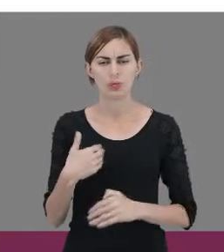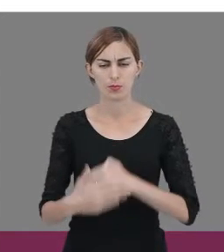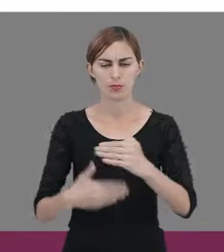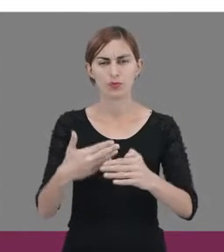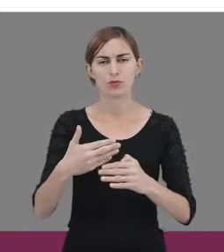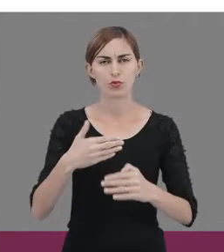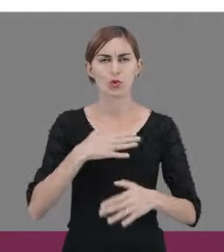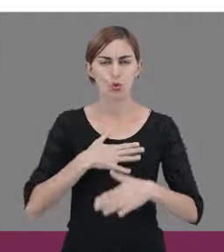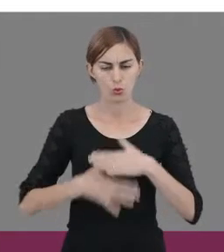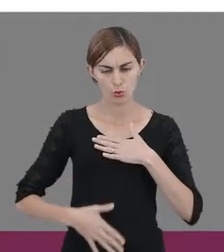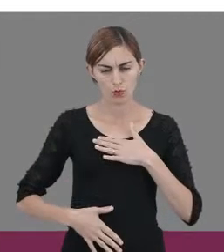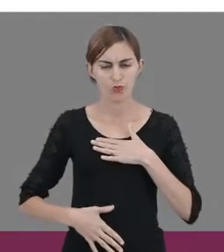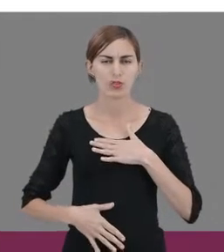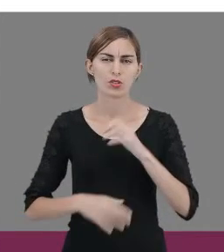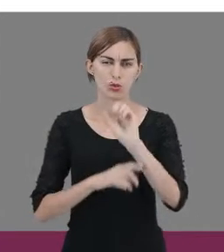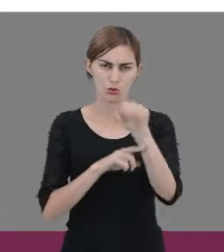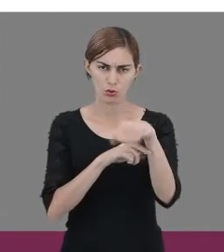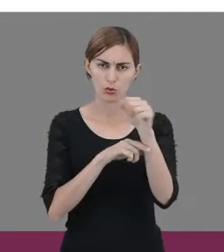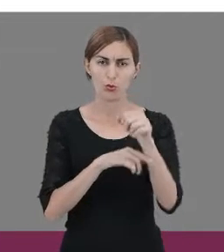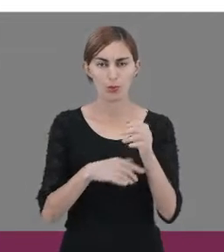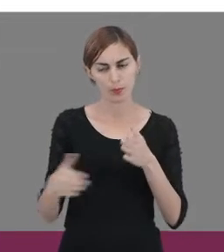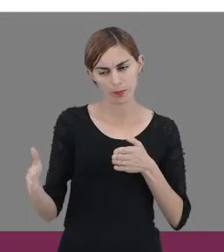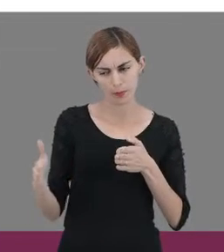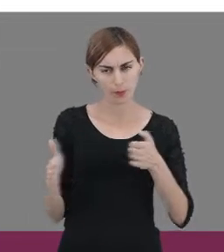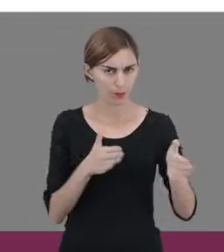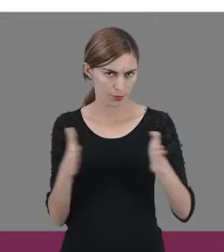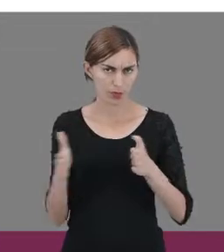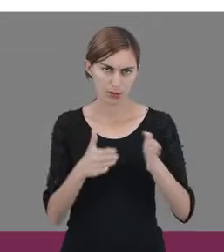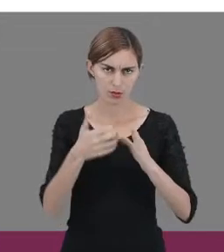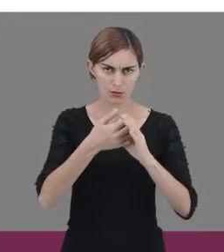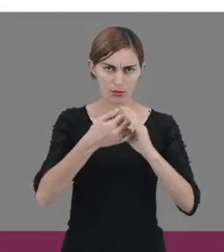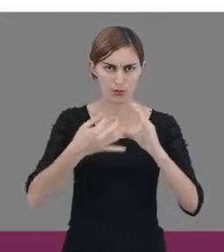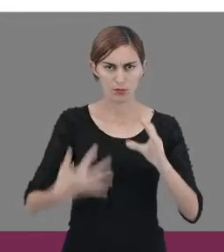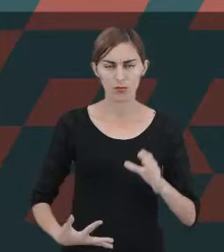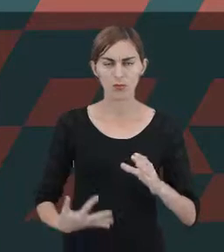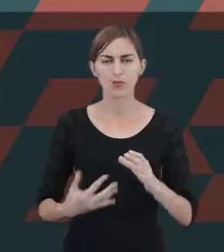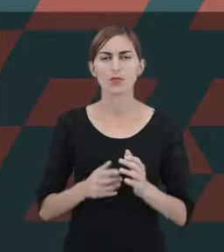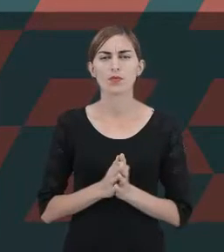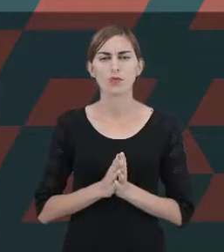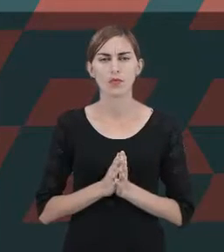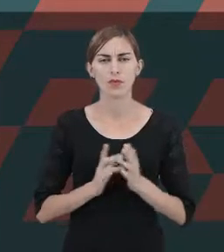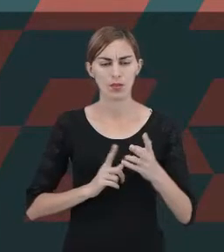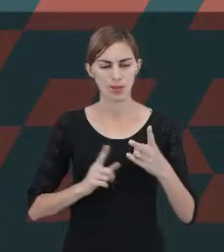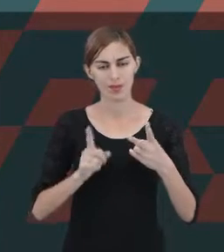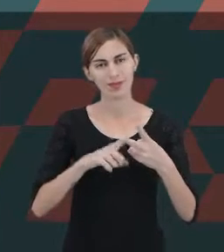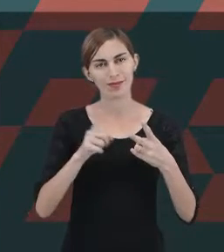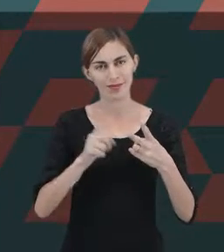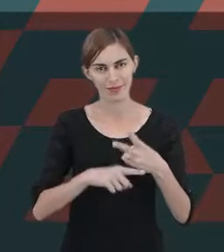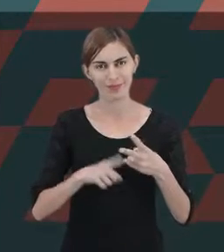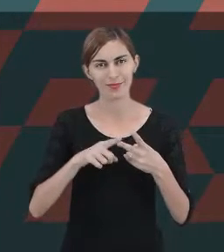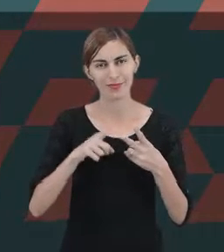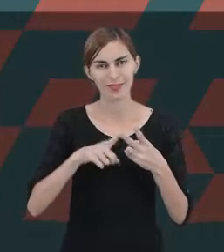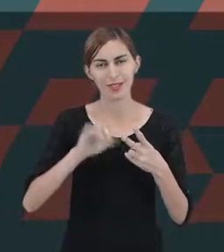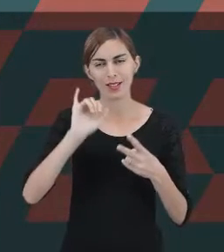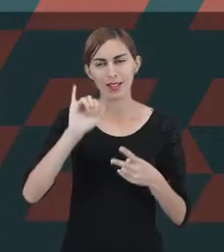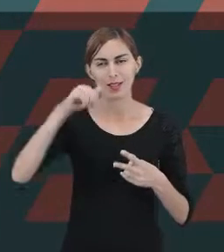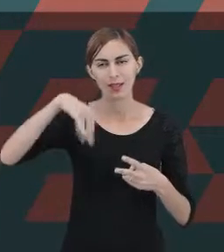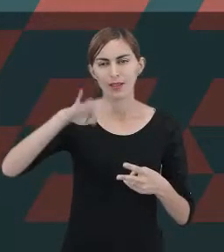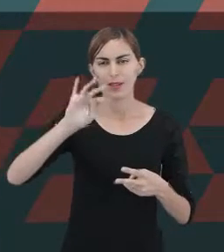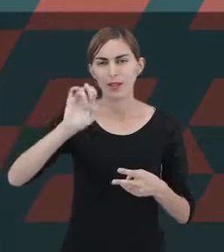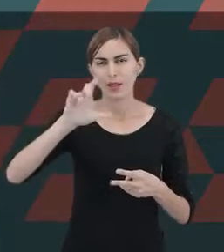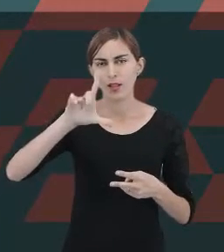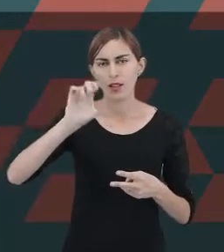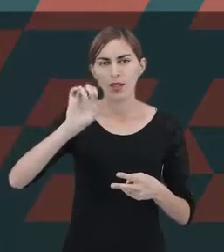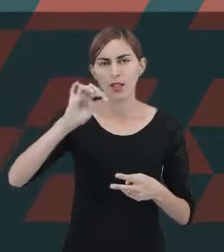físico-motor. Em paralelo a esse aspecto, surge o aspecto intelectual. Quais seriam as